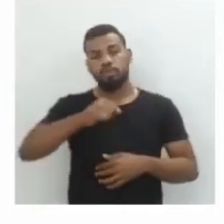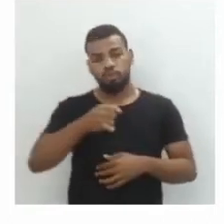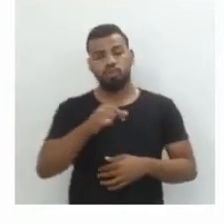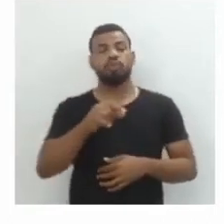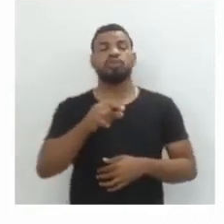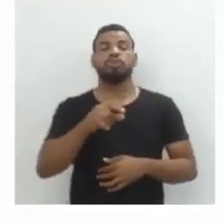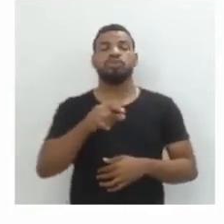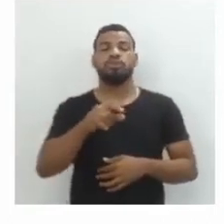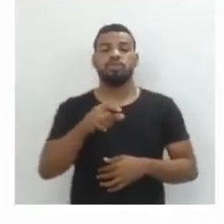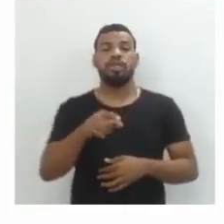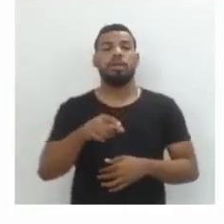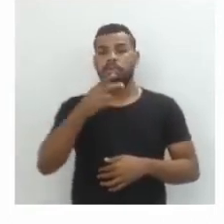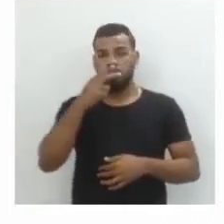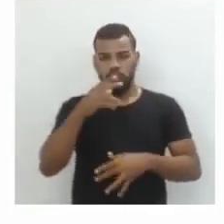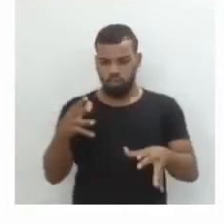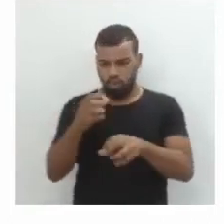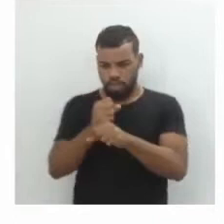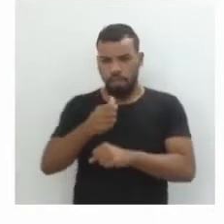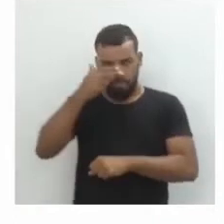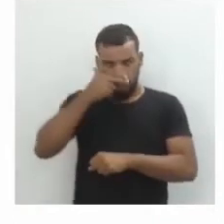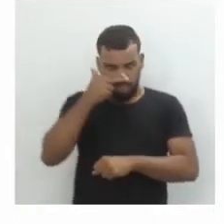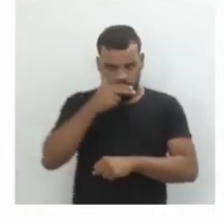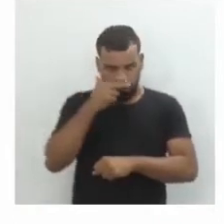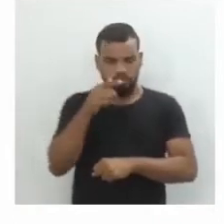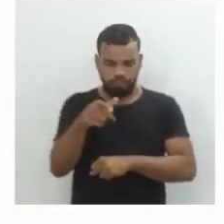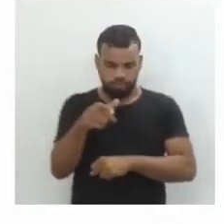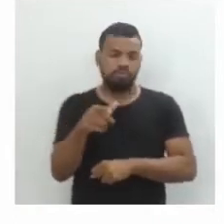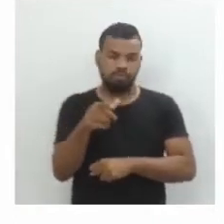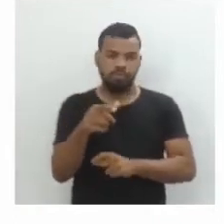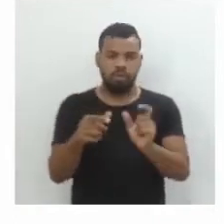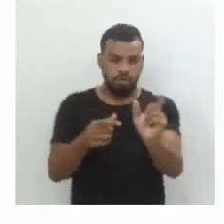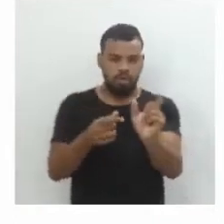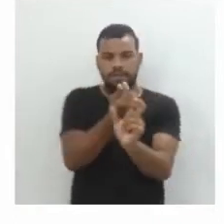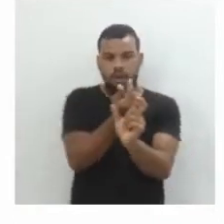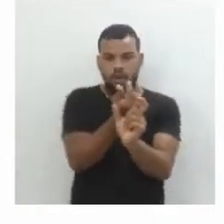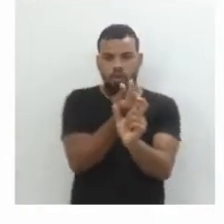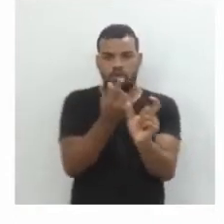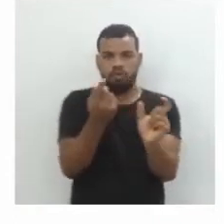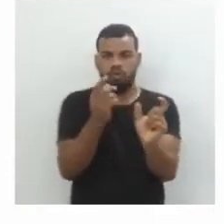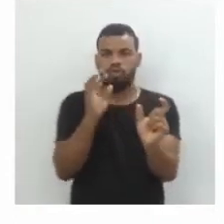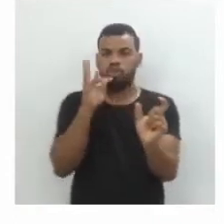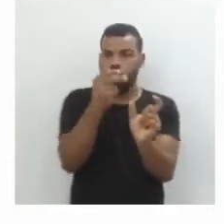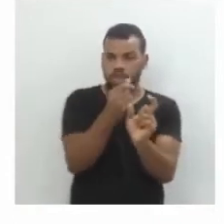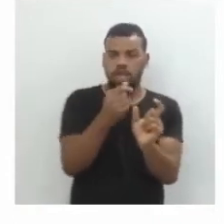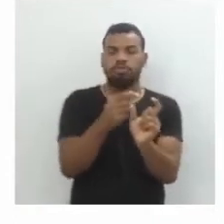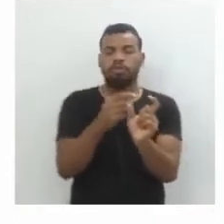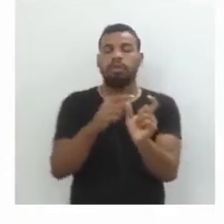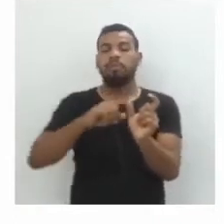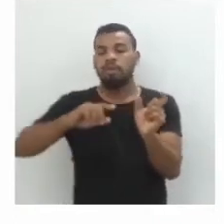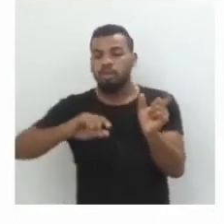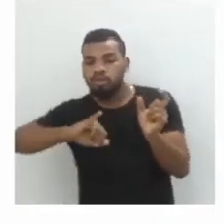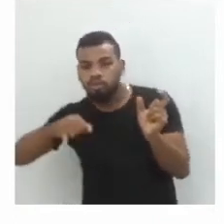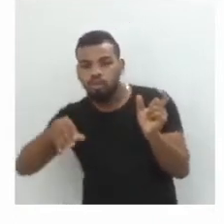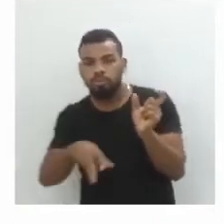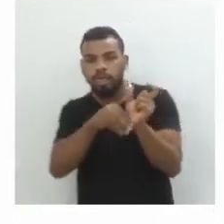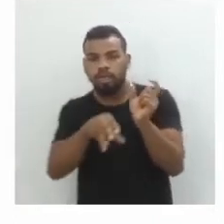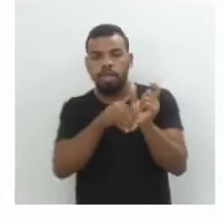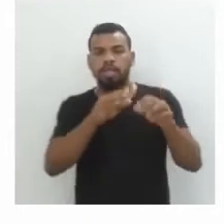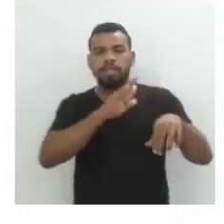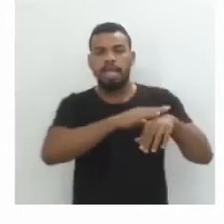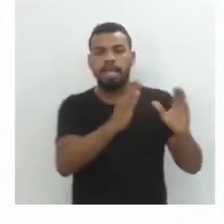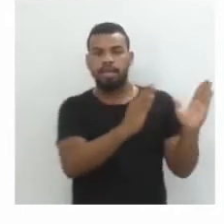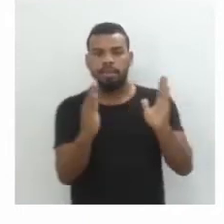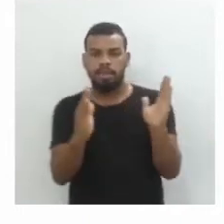baseados nesse mesmo total, no valor, no capital, mais os juros que se acumulam em cada período.